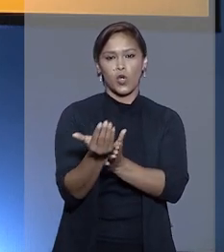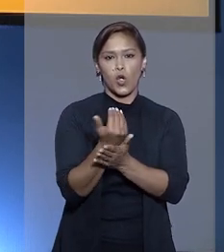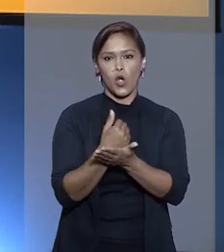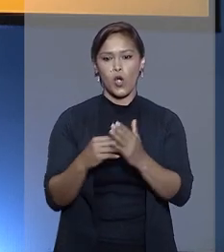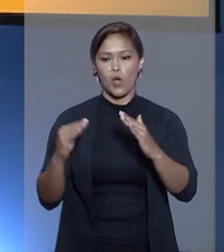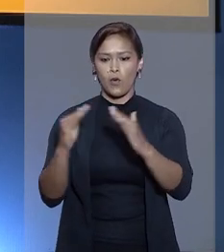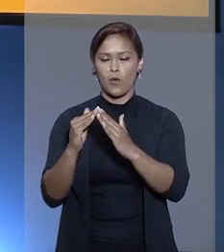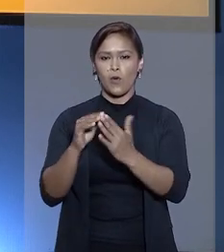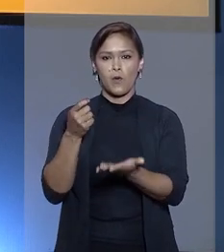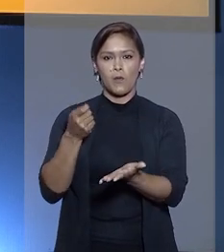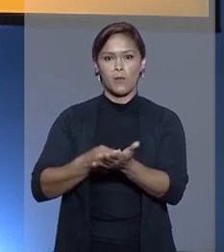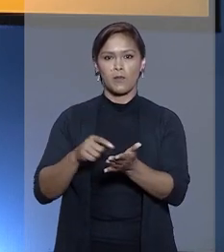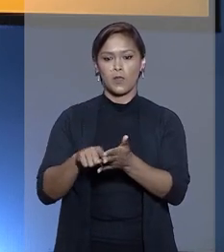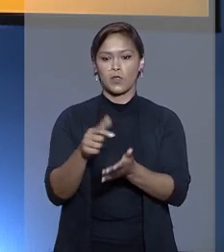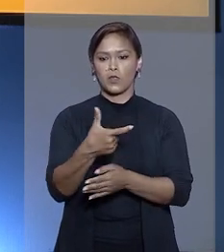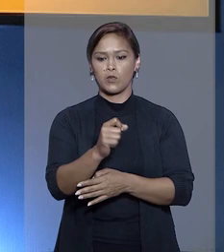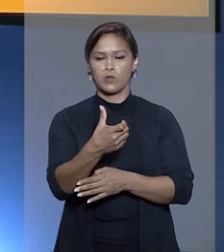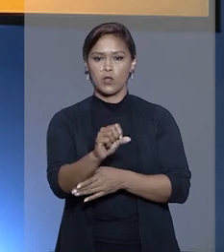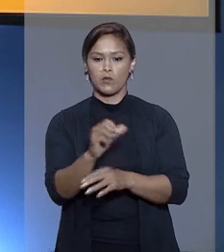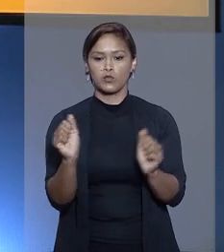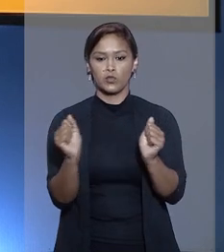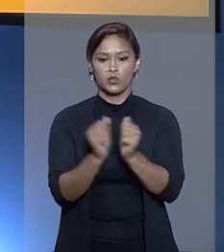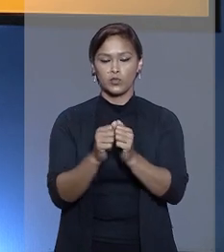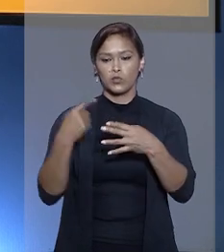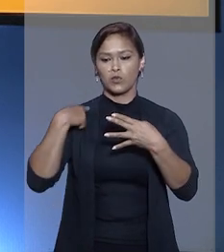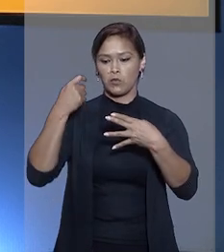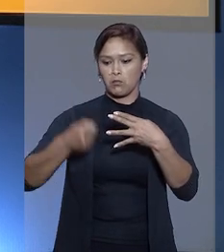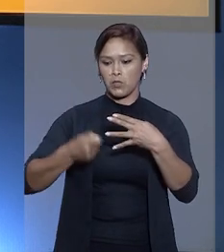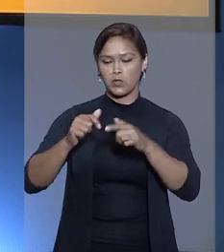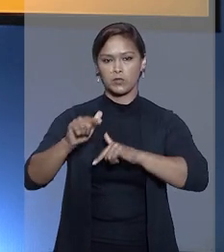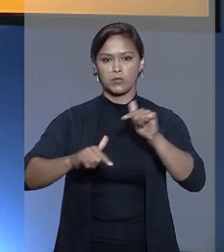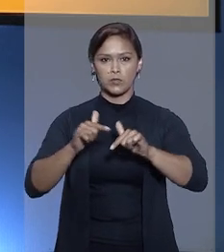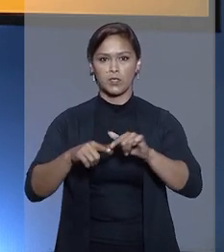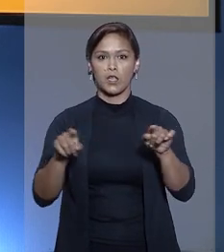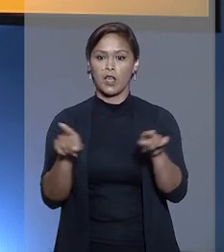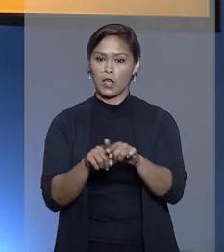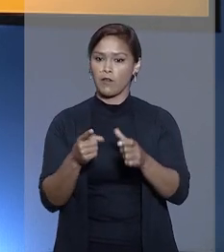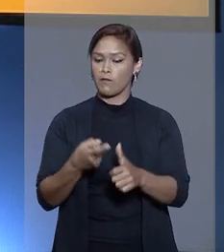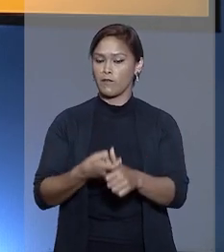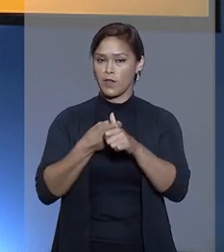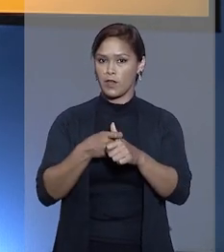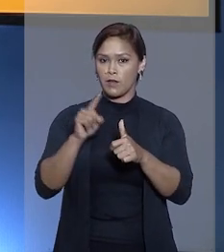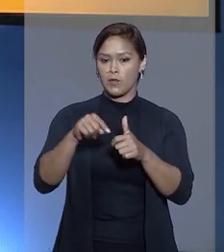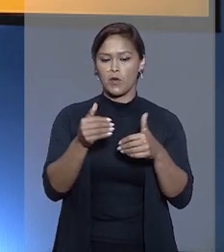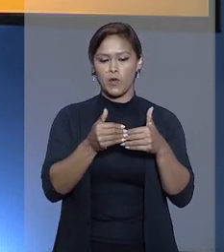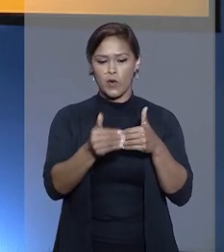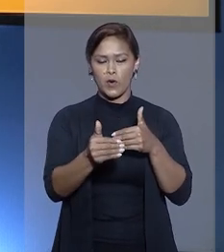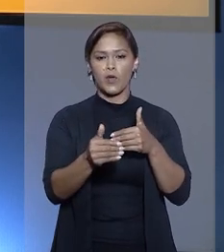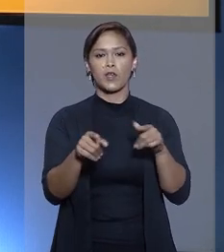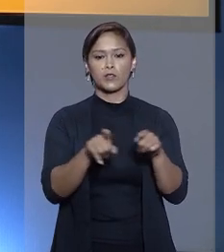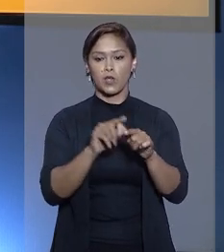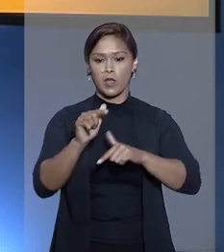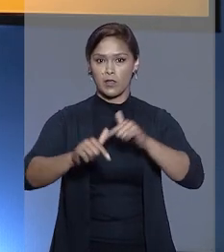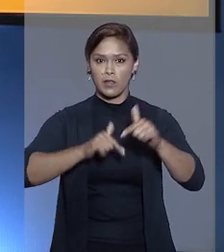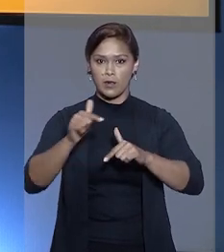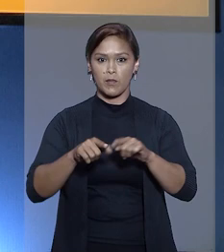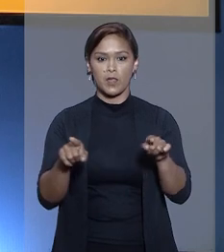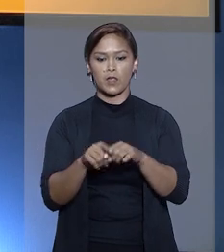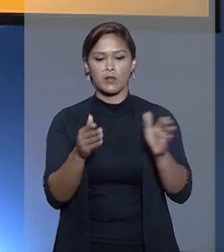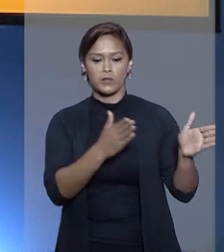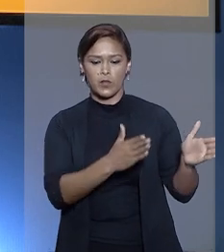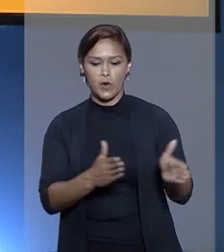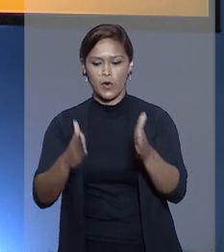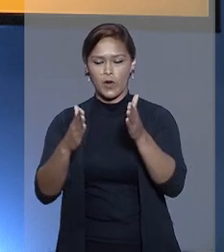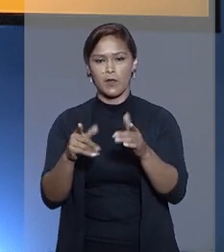imóvel em 2009, em colúio com uma juíza do trabalho, que foi penhorado no curso de execução trabalhista que